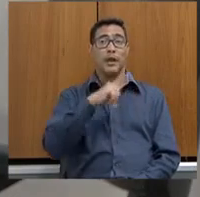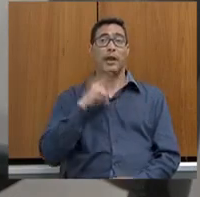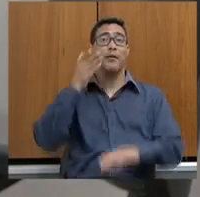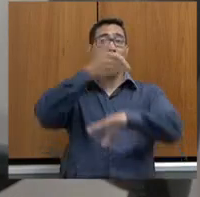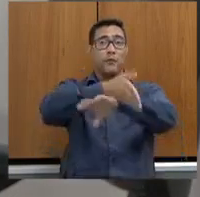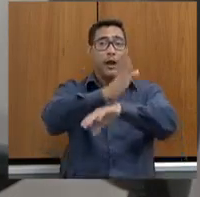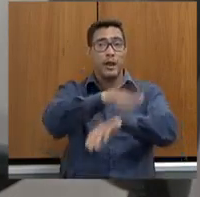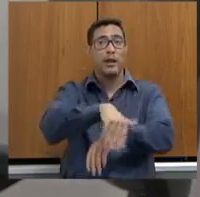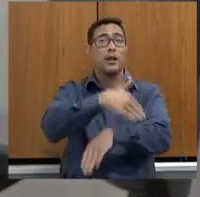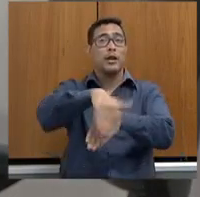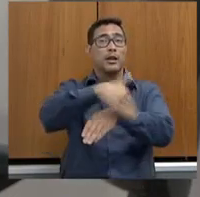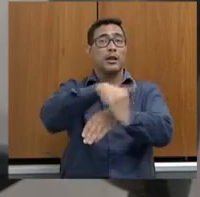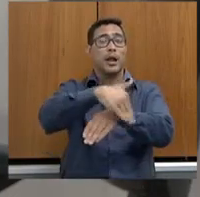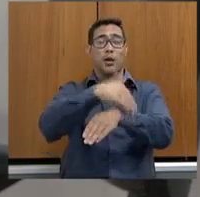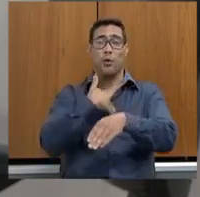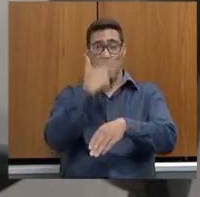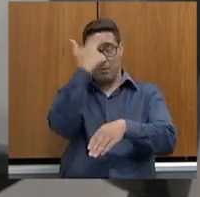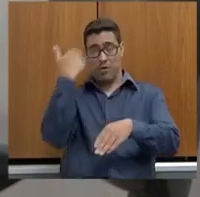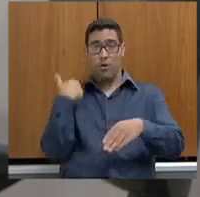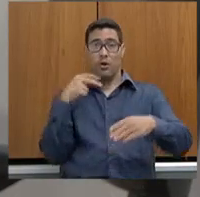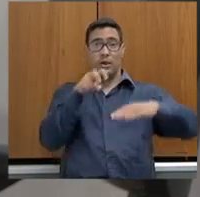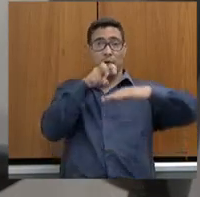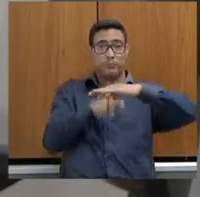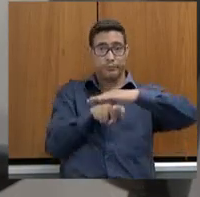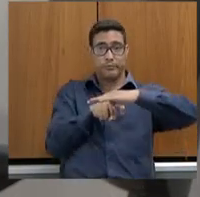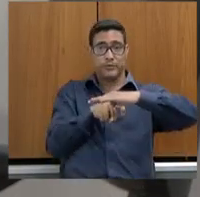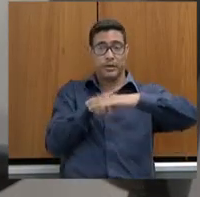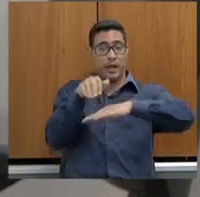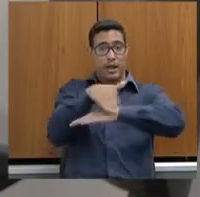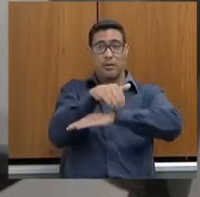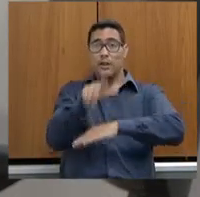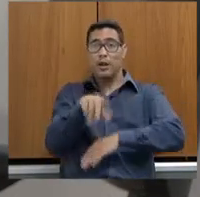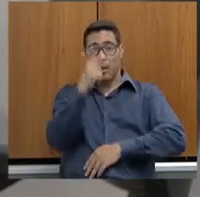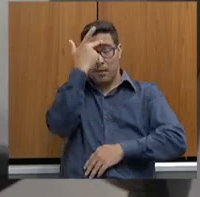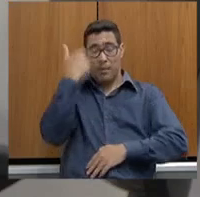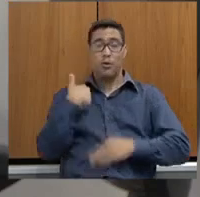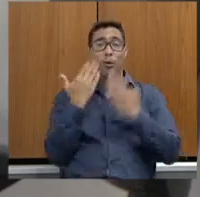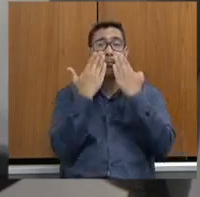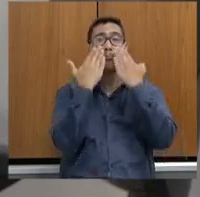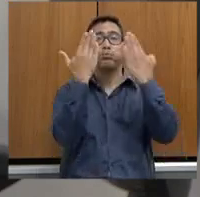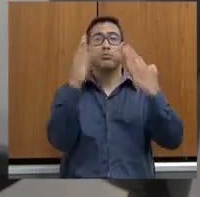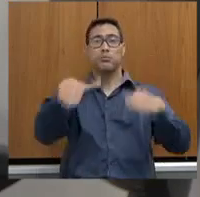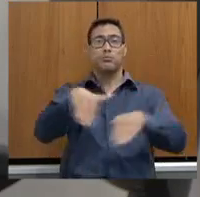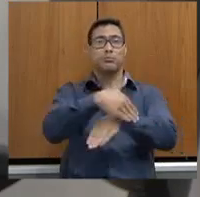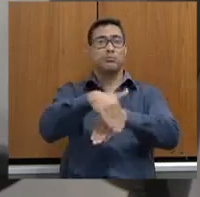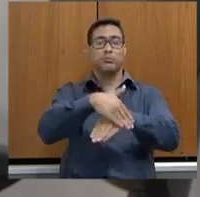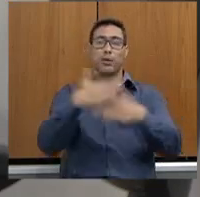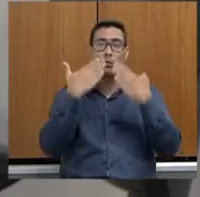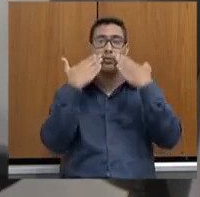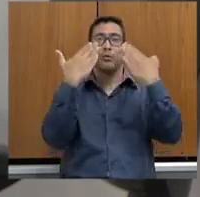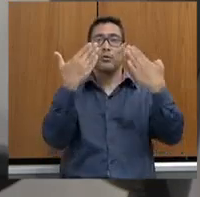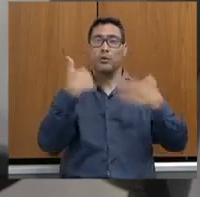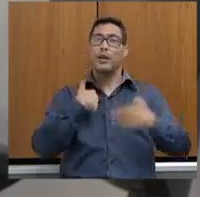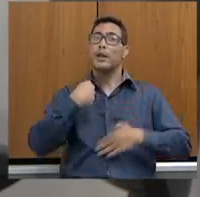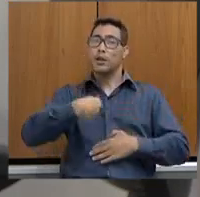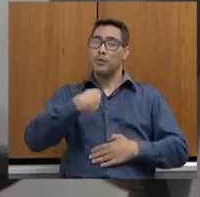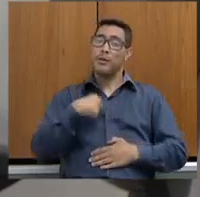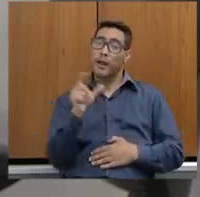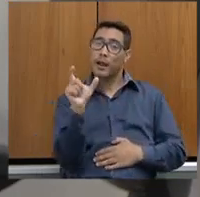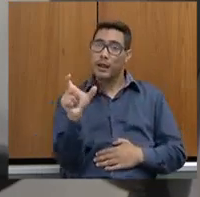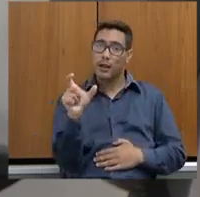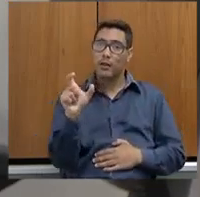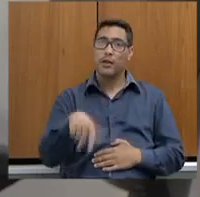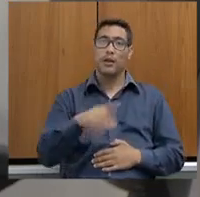Não são os que estão atrás da mesa, não é quem está na rua, no fronte. Carteira de polícia. Conversamos sobre isso, não